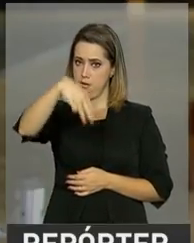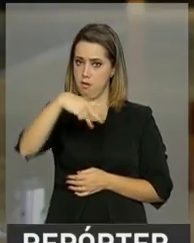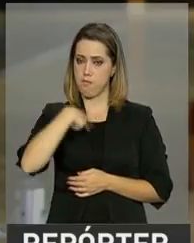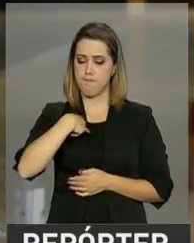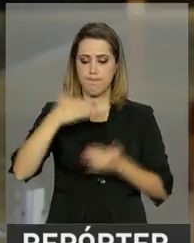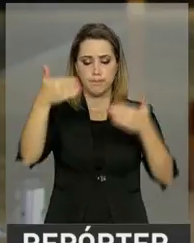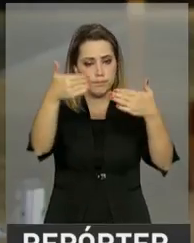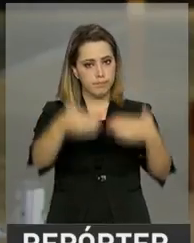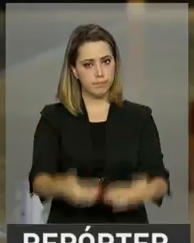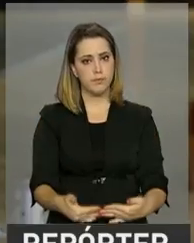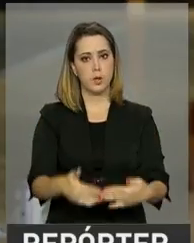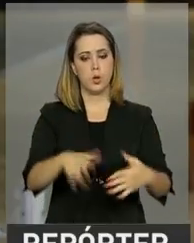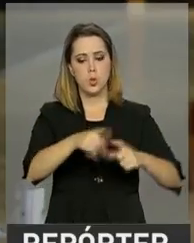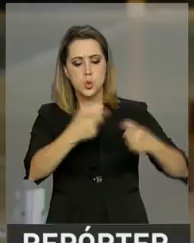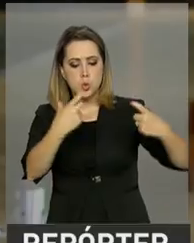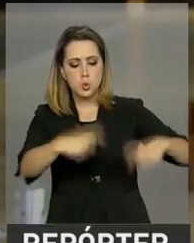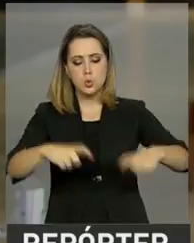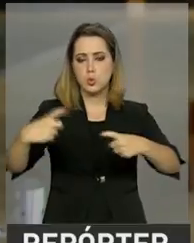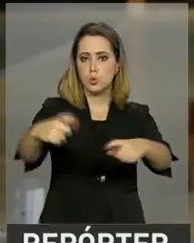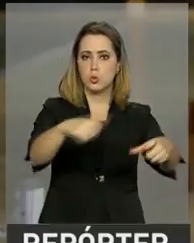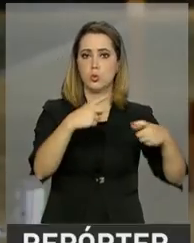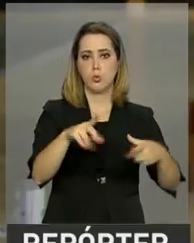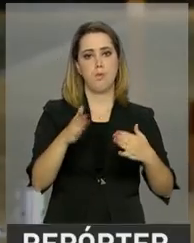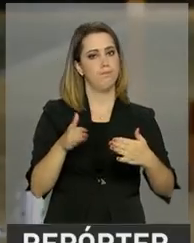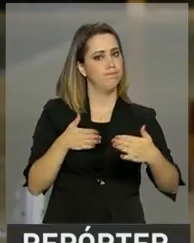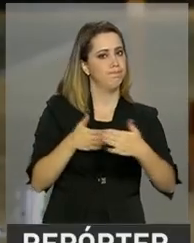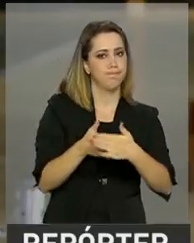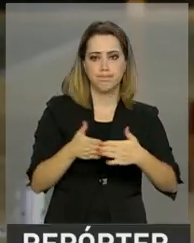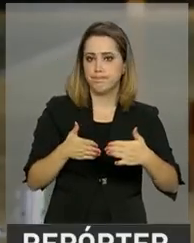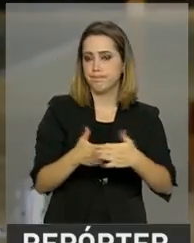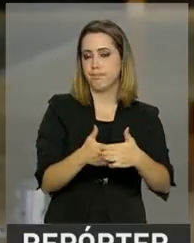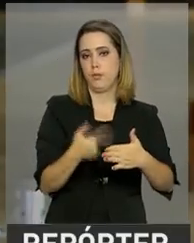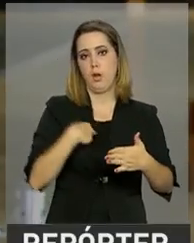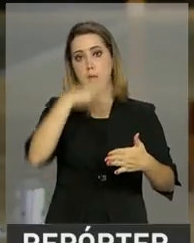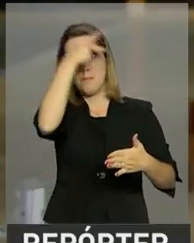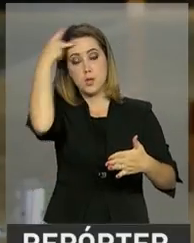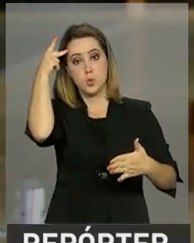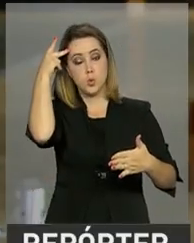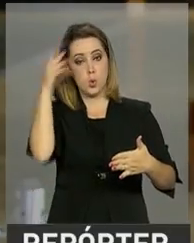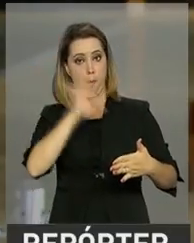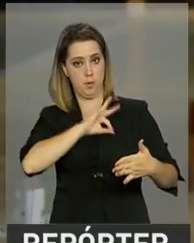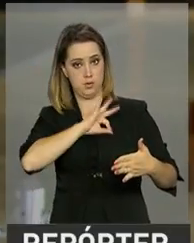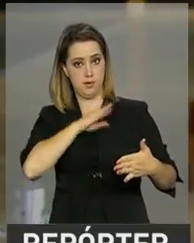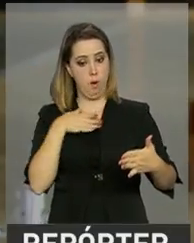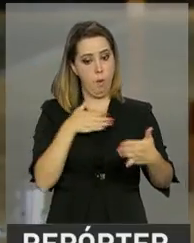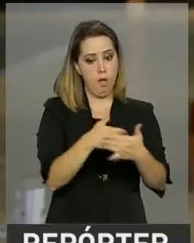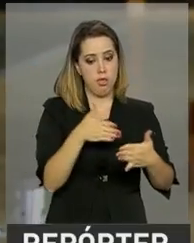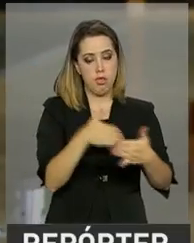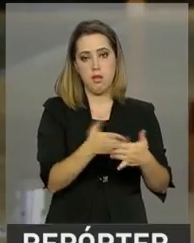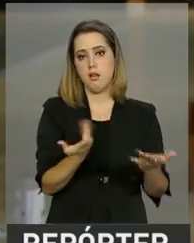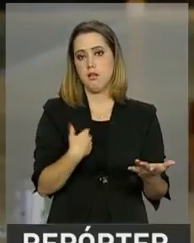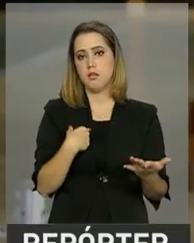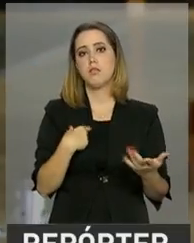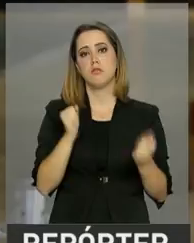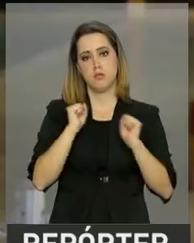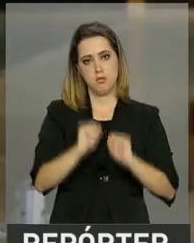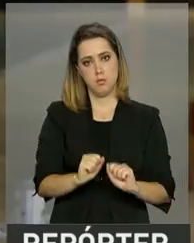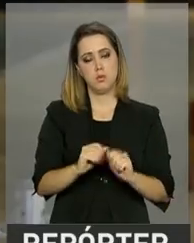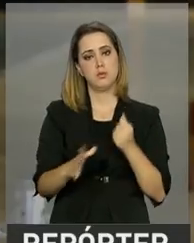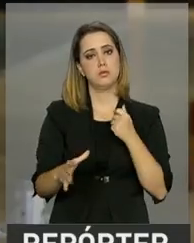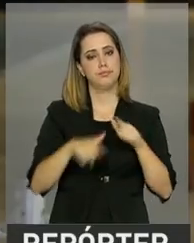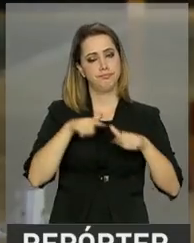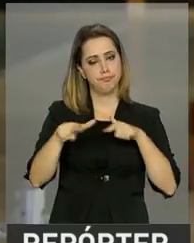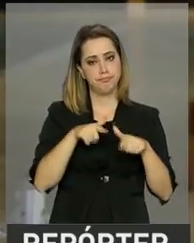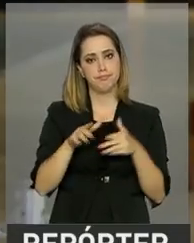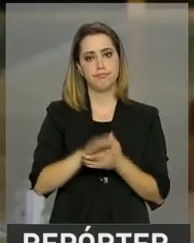da região metropolitana de Vitória, impedindo que os policiais militares acessassem as ruas e colocassem em prática o seu